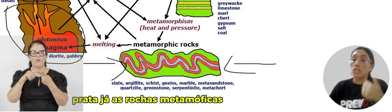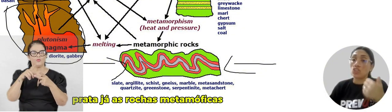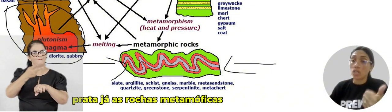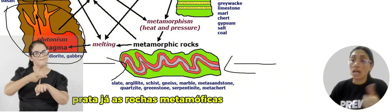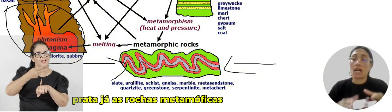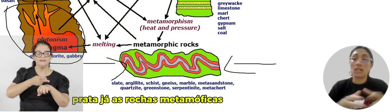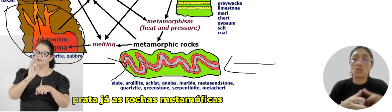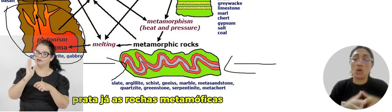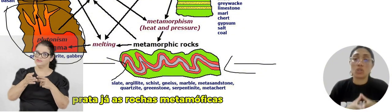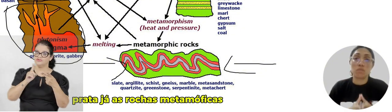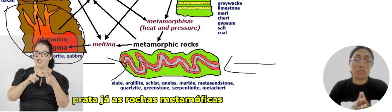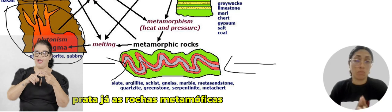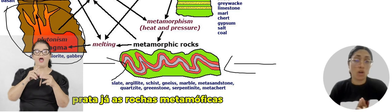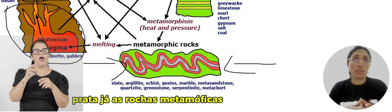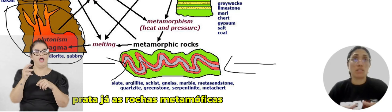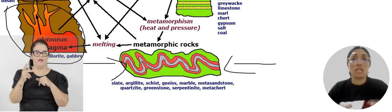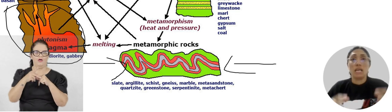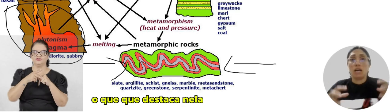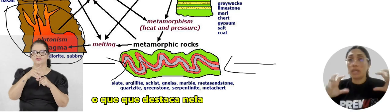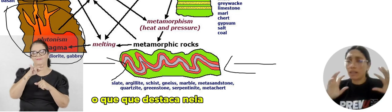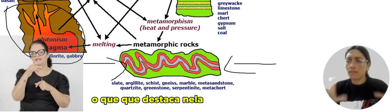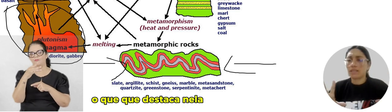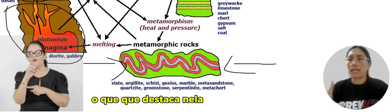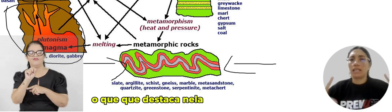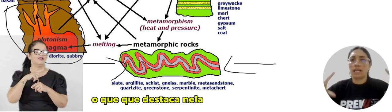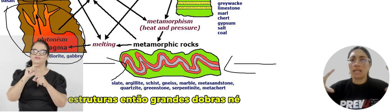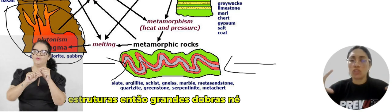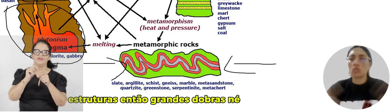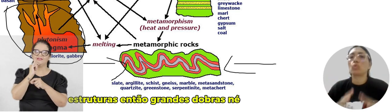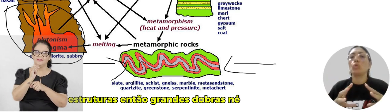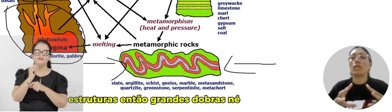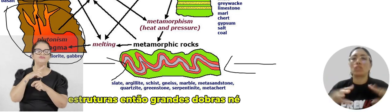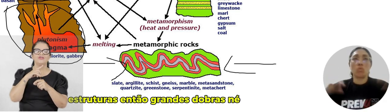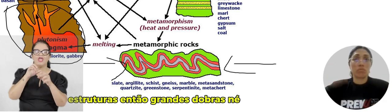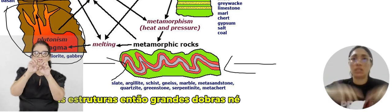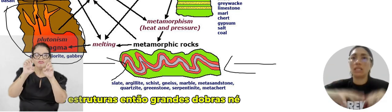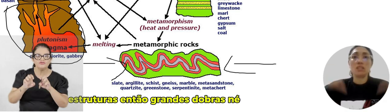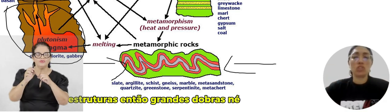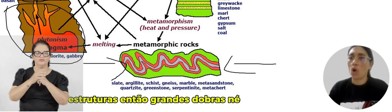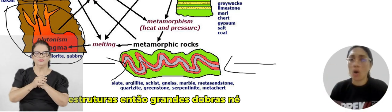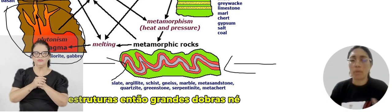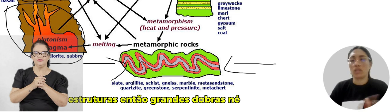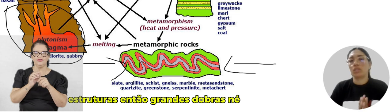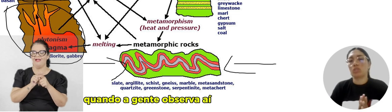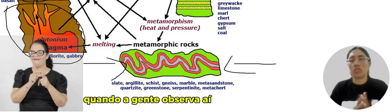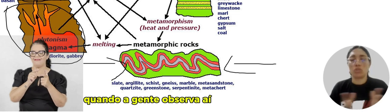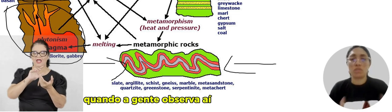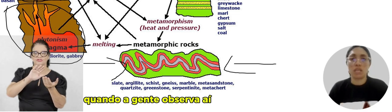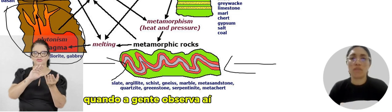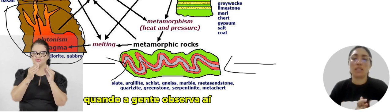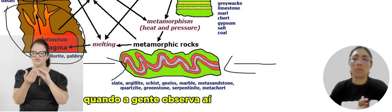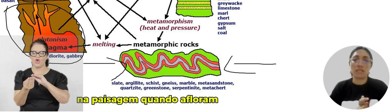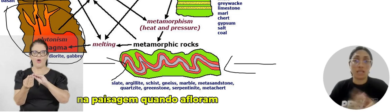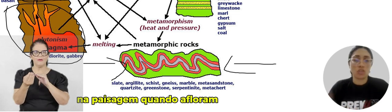Já as rochas metamórficas, o que é que destaca nela? As estruturas estão grandes dobras, quando a gente